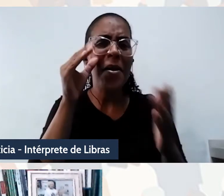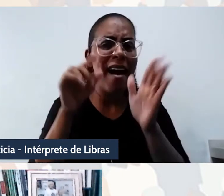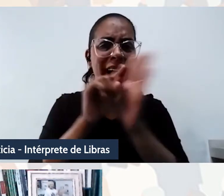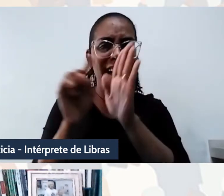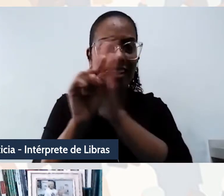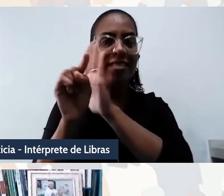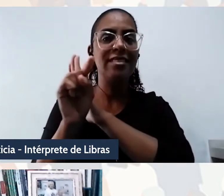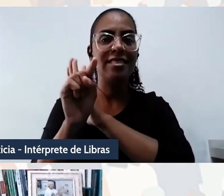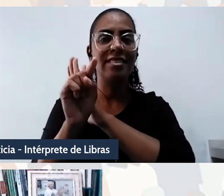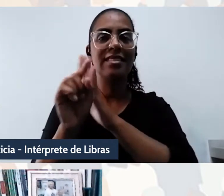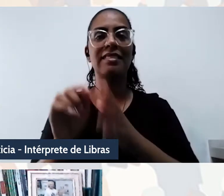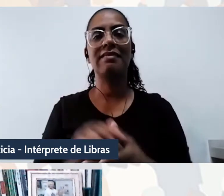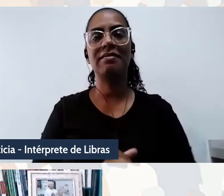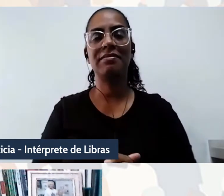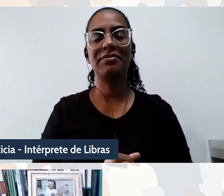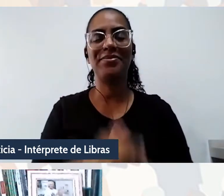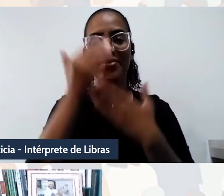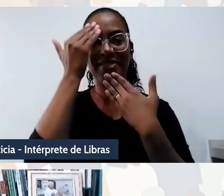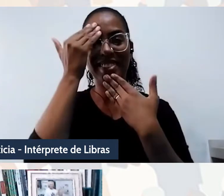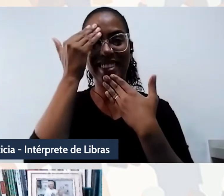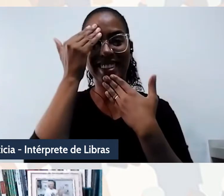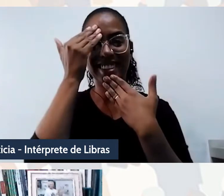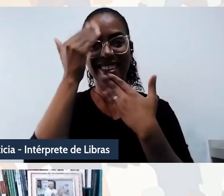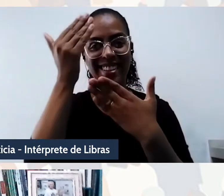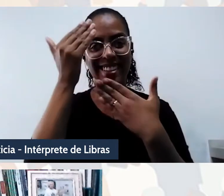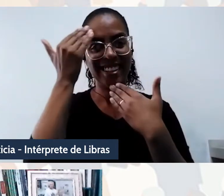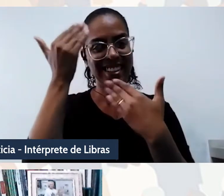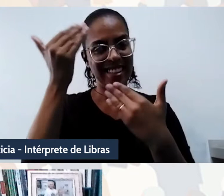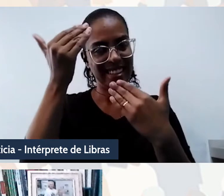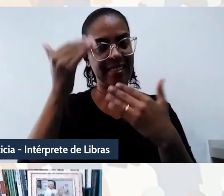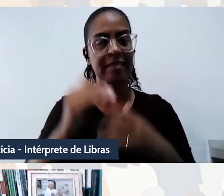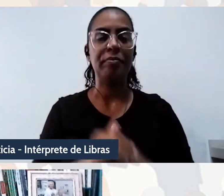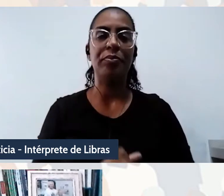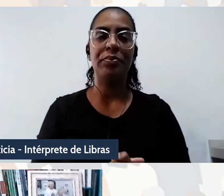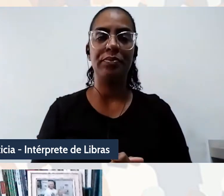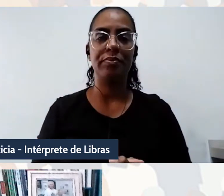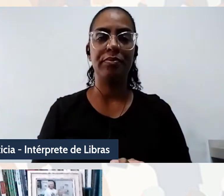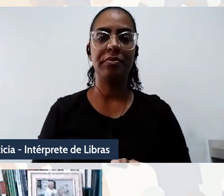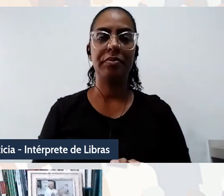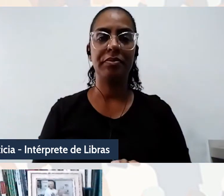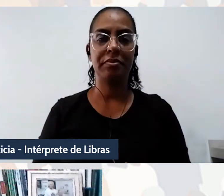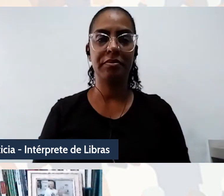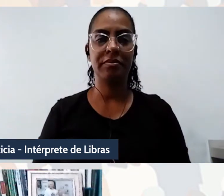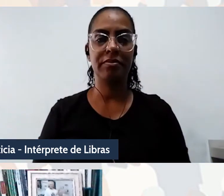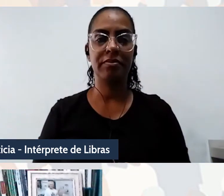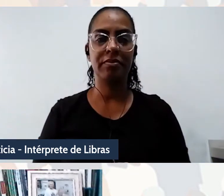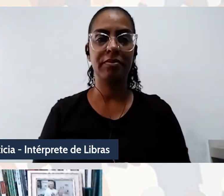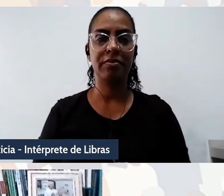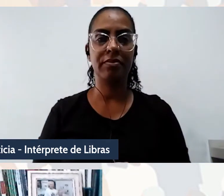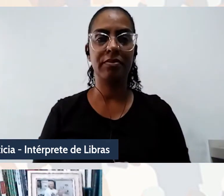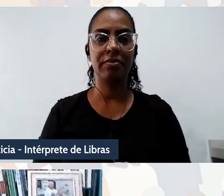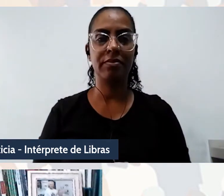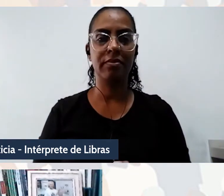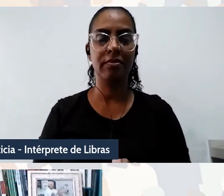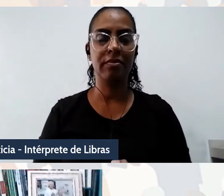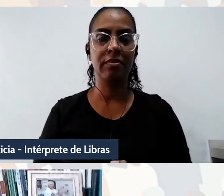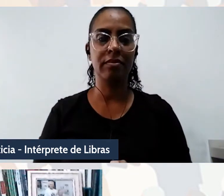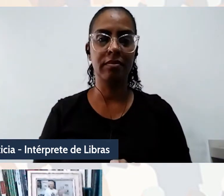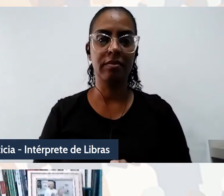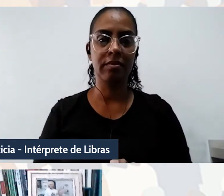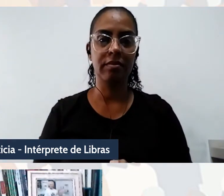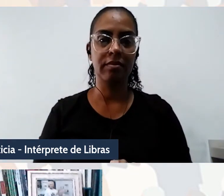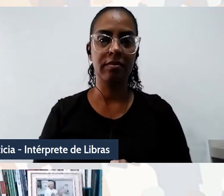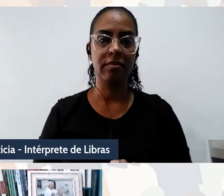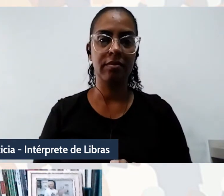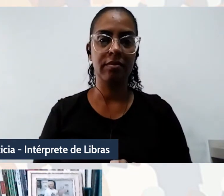aqui, viu? Muito obrigada pela tua fala e a gente passa, então, agora, fala para a